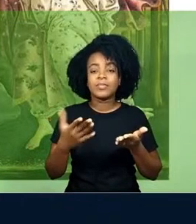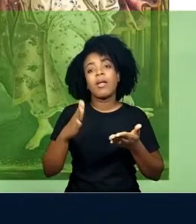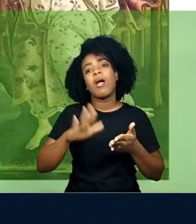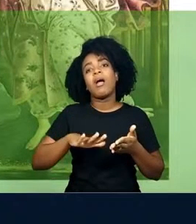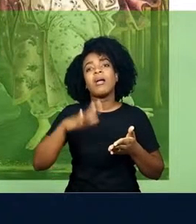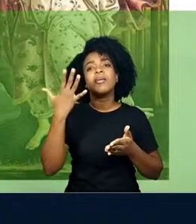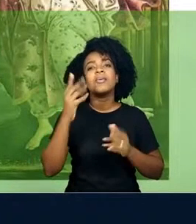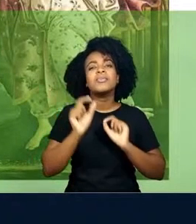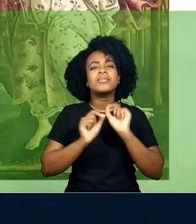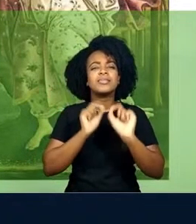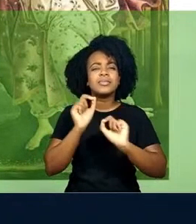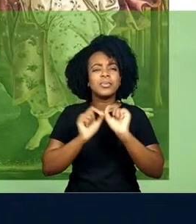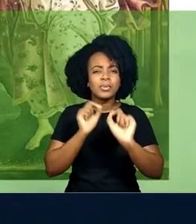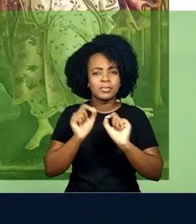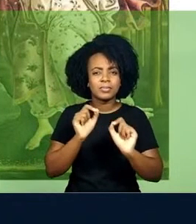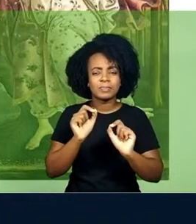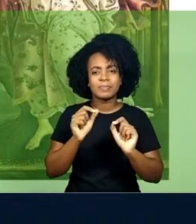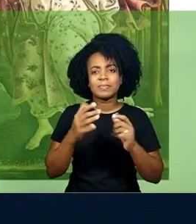foge